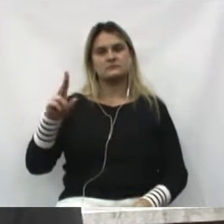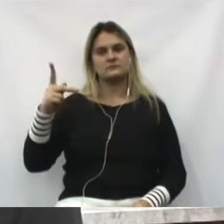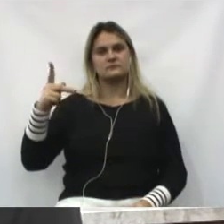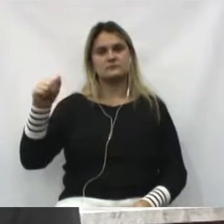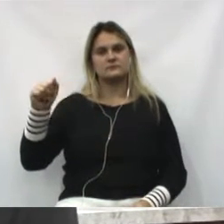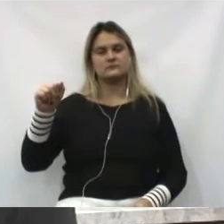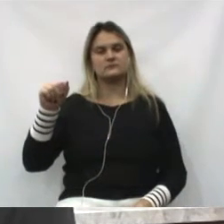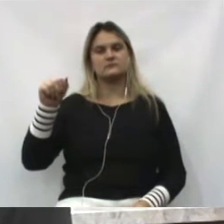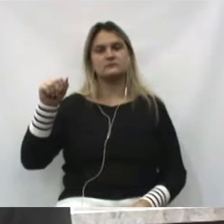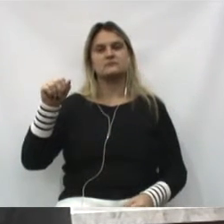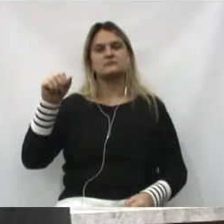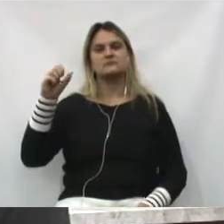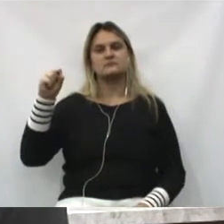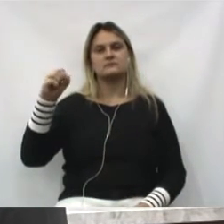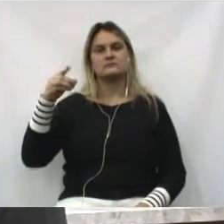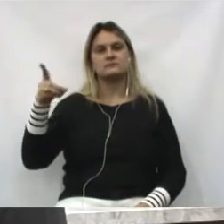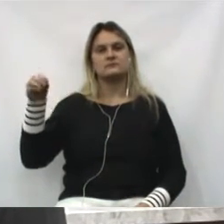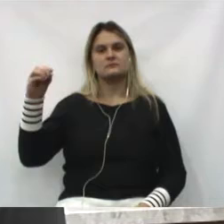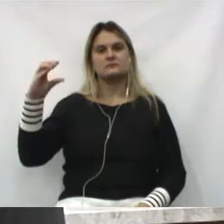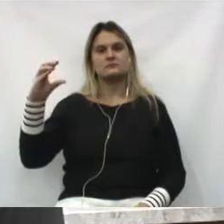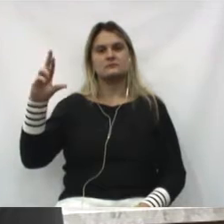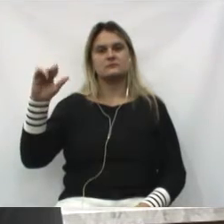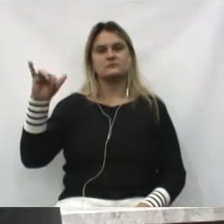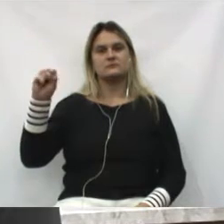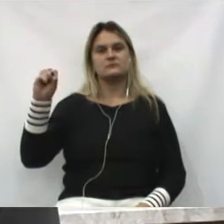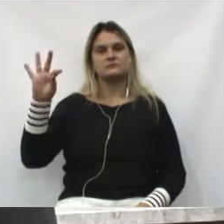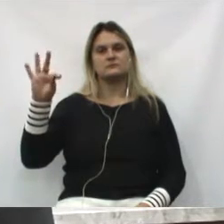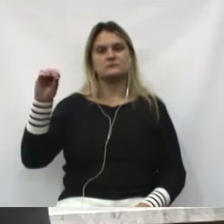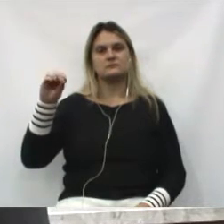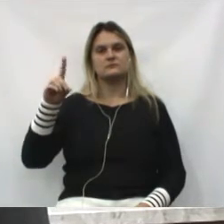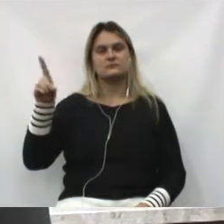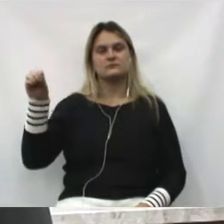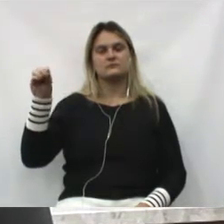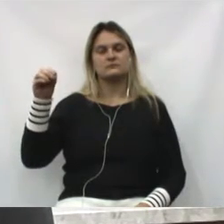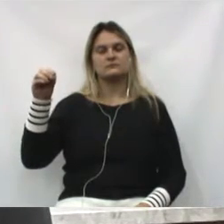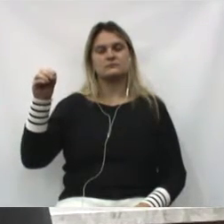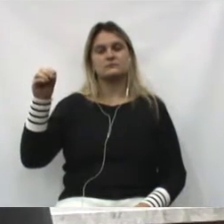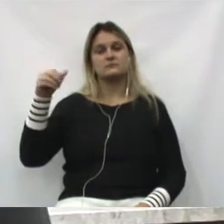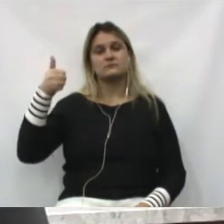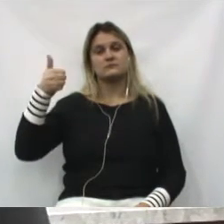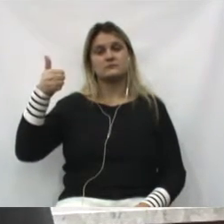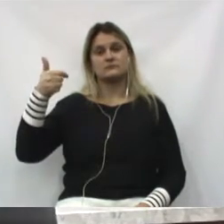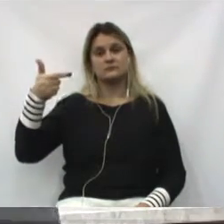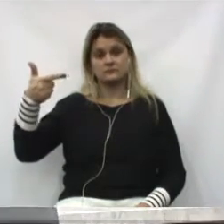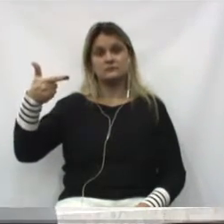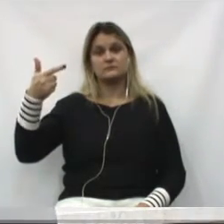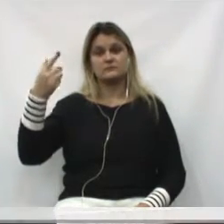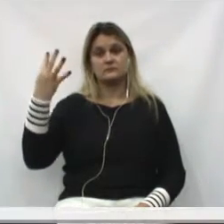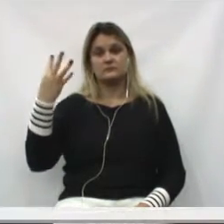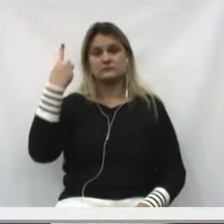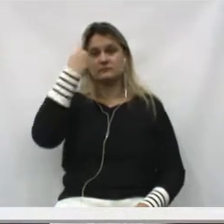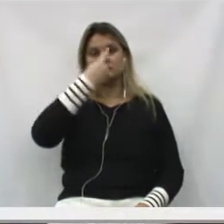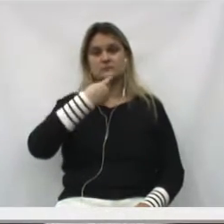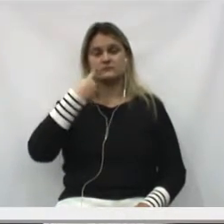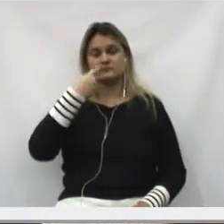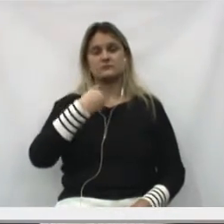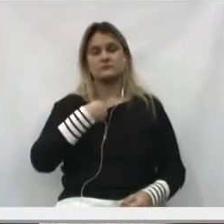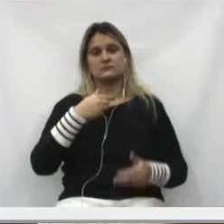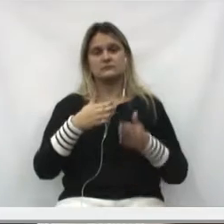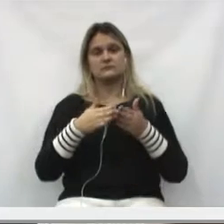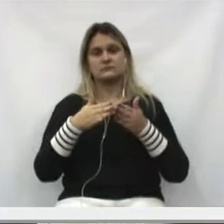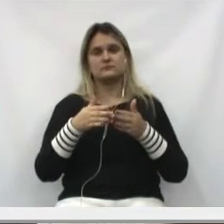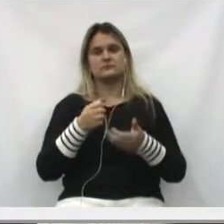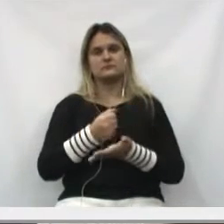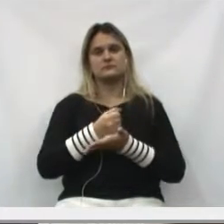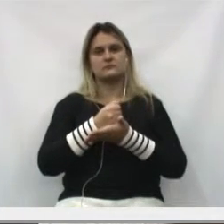da UPA em São Cristóvão em atendimento 24 horas. É verdade, eu fiz o requerimento aprovado pelos demais vereadores, o qual